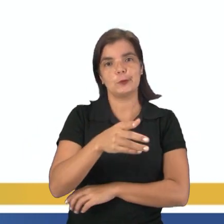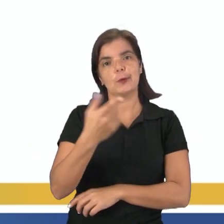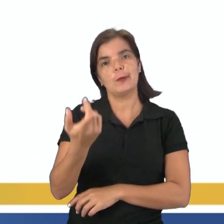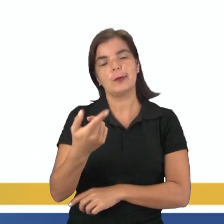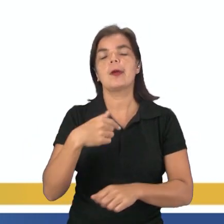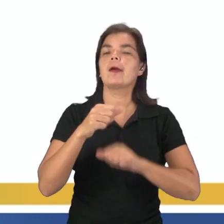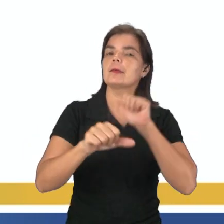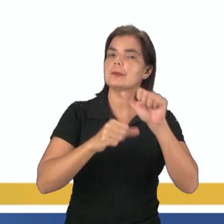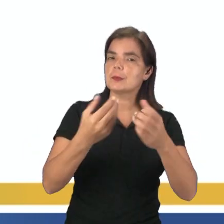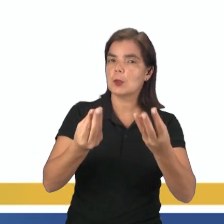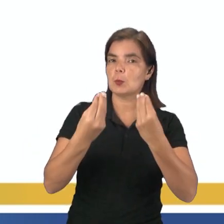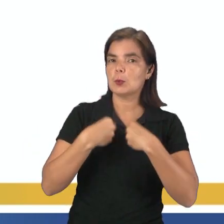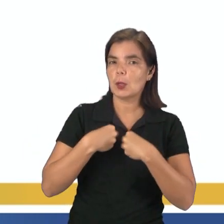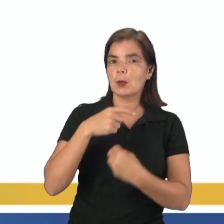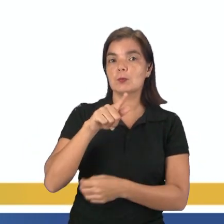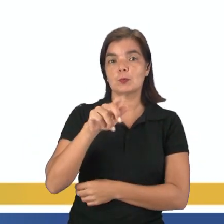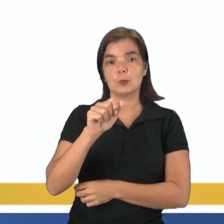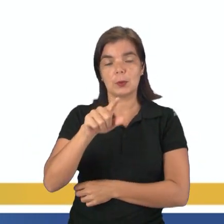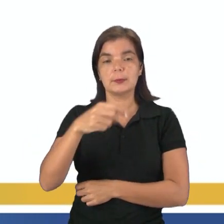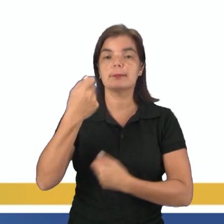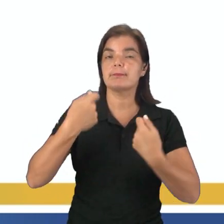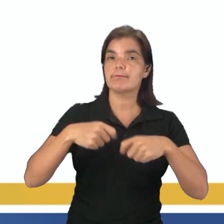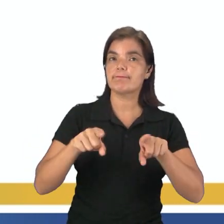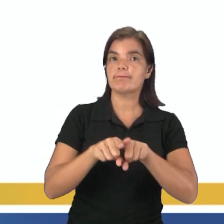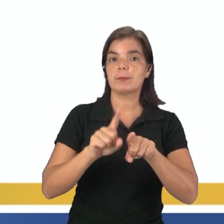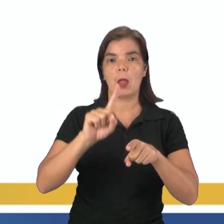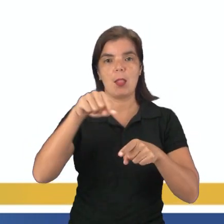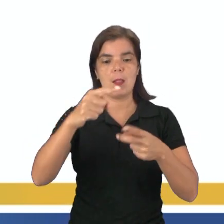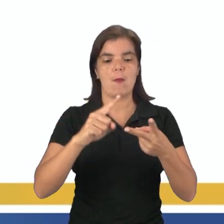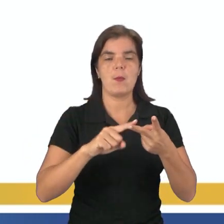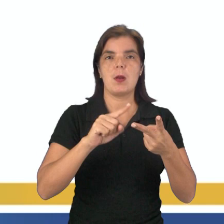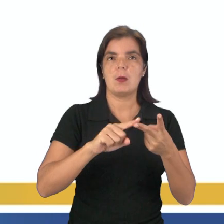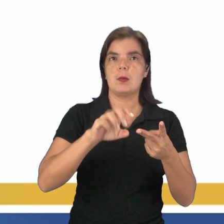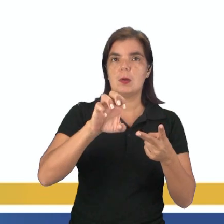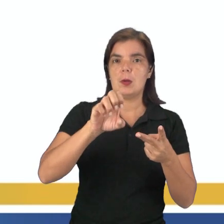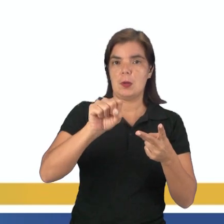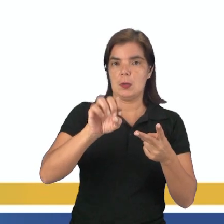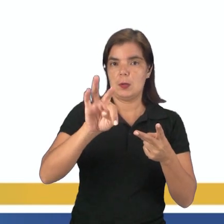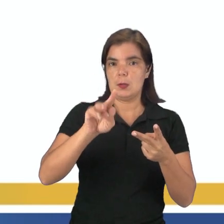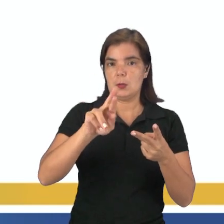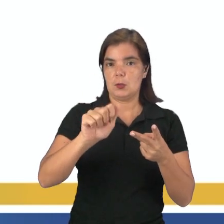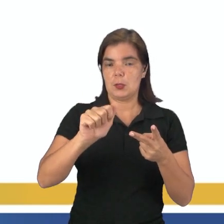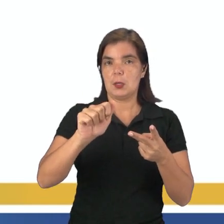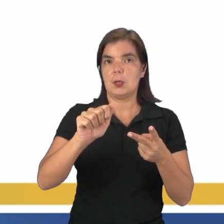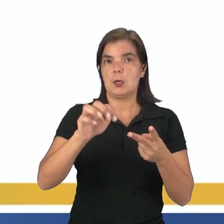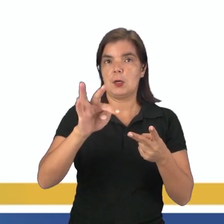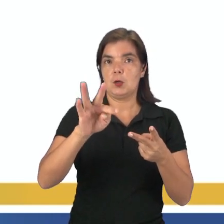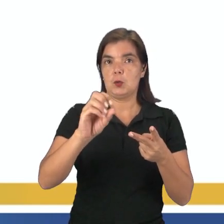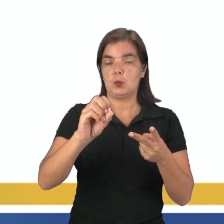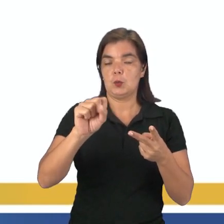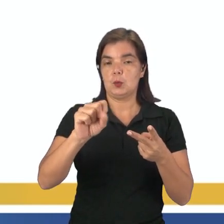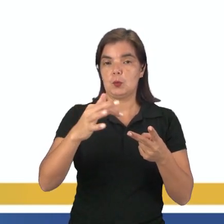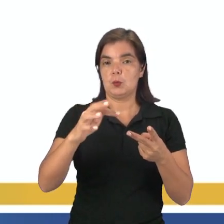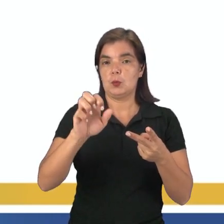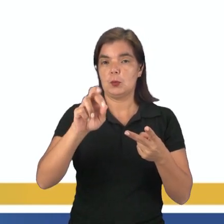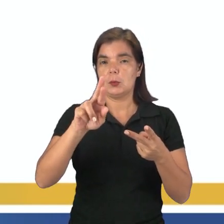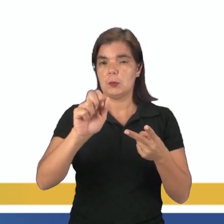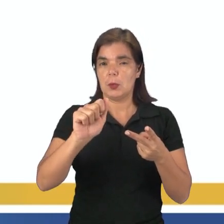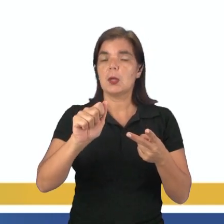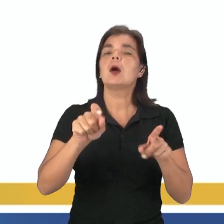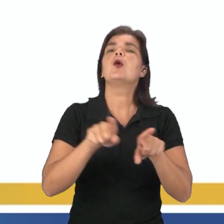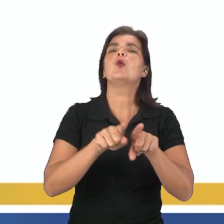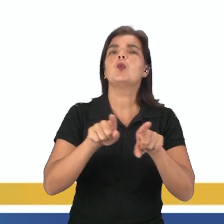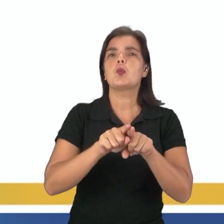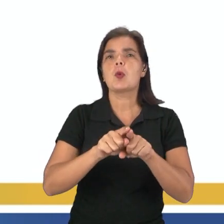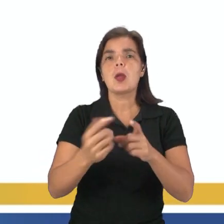é ela que vai me dar os gases necessários. Depois dela, a gente vai ter a estratosfera. A estratosfera, ela é